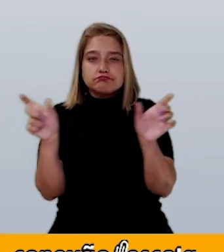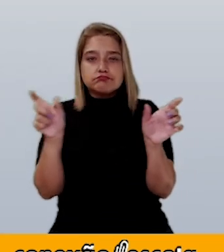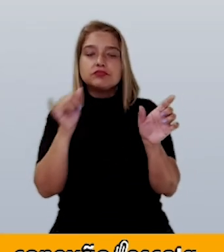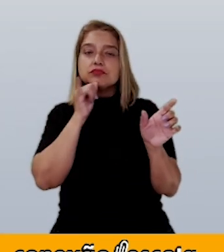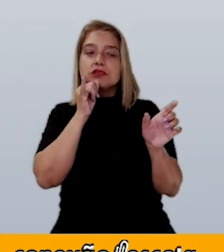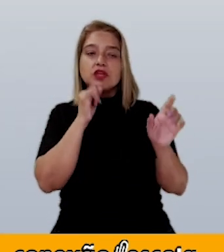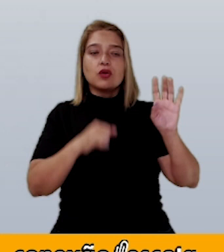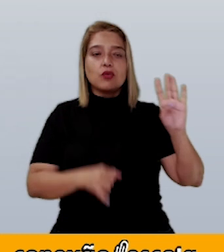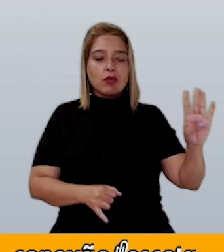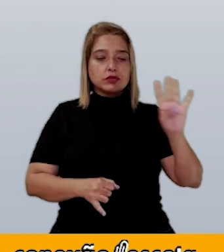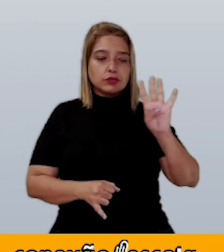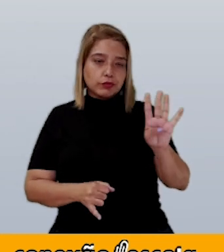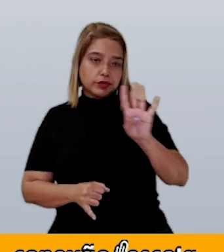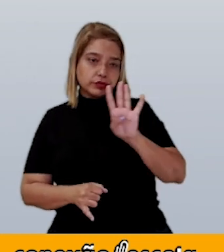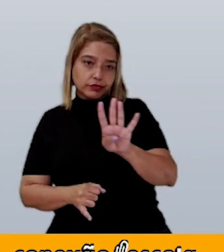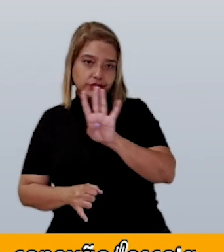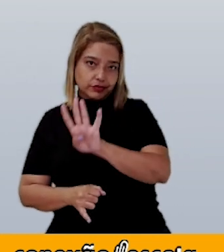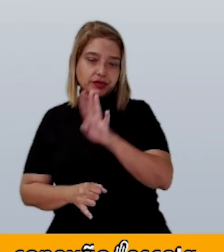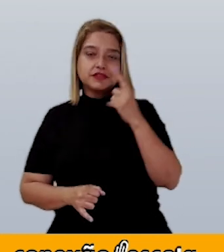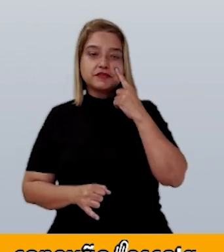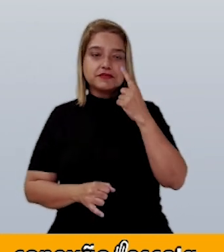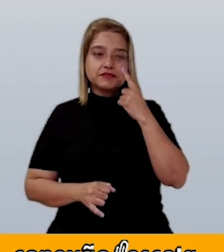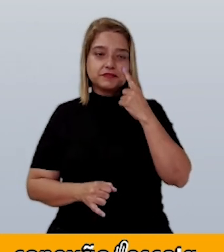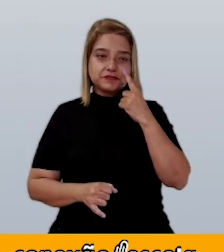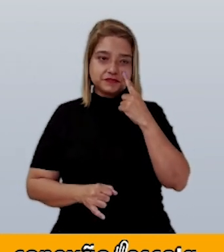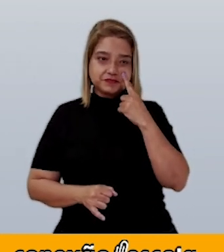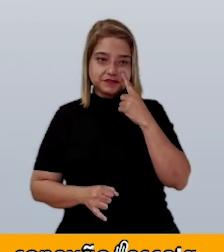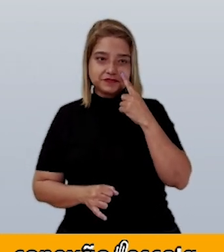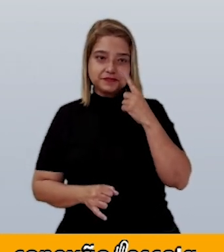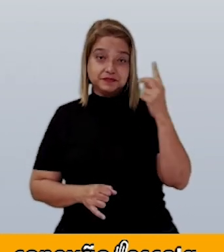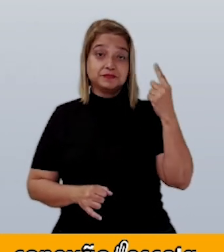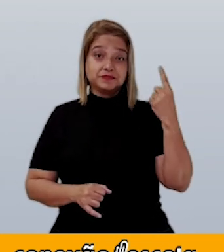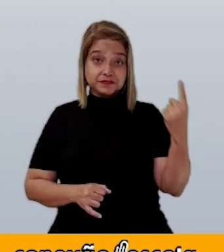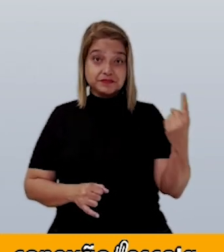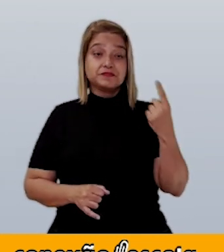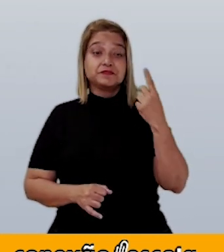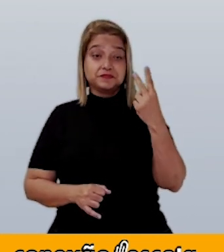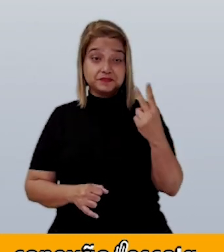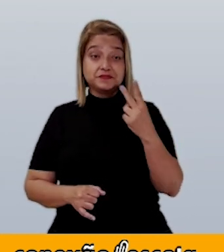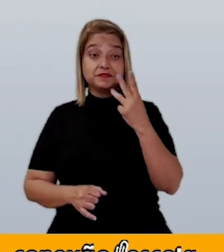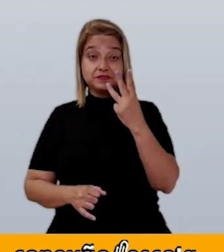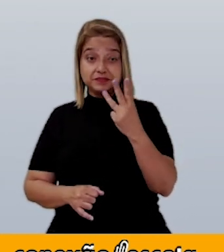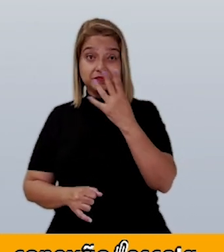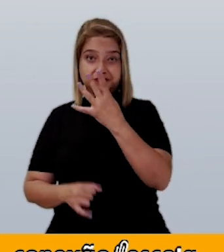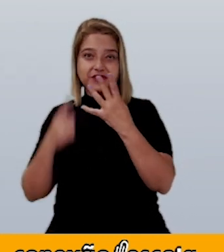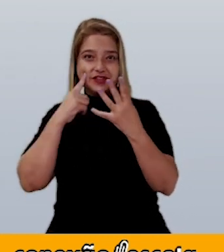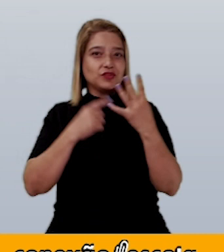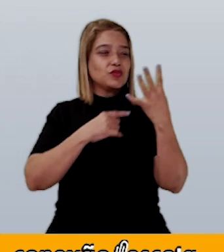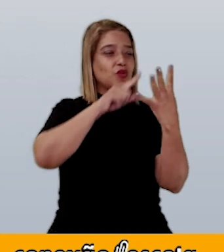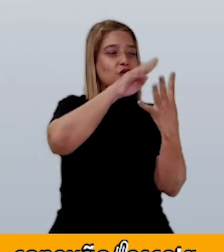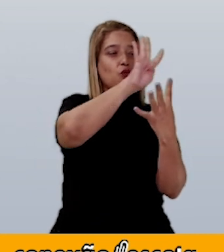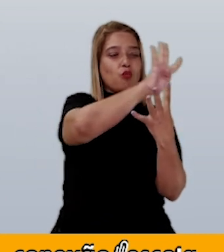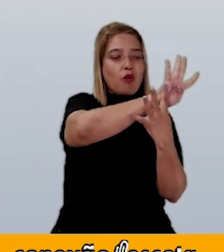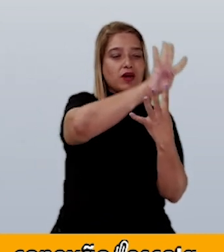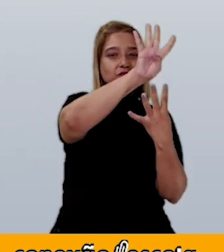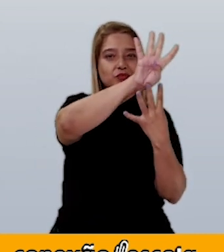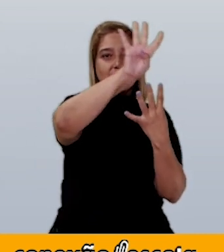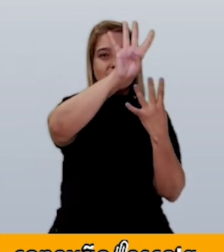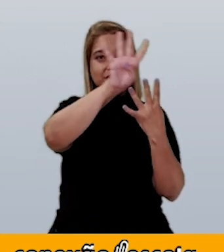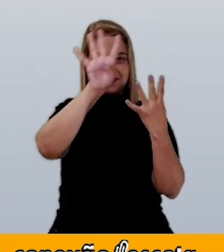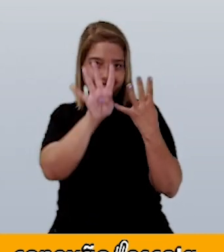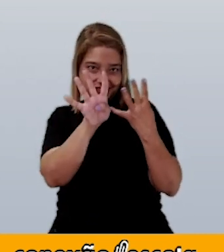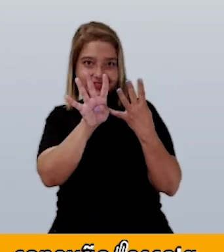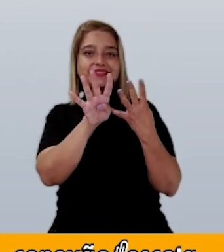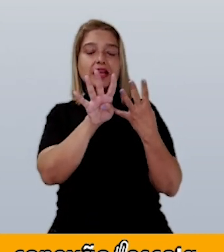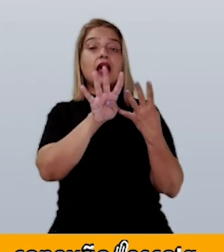quatro. Um quadrinho, dois quadrinhos, três quadrinhos, quatro